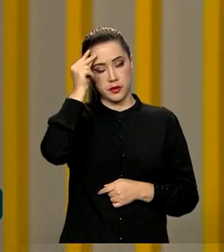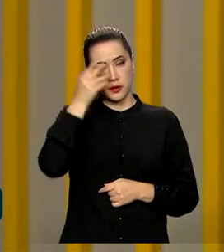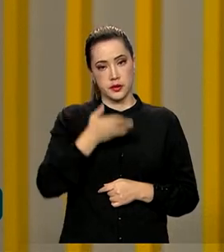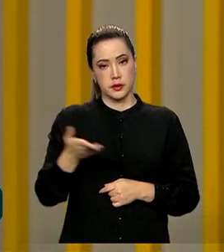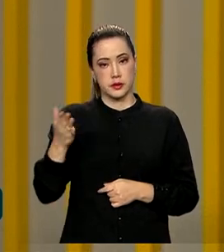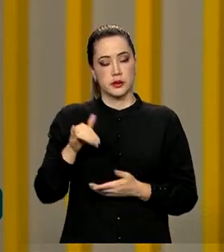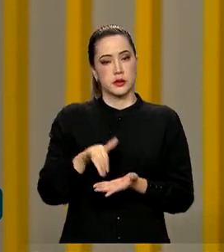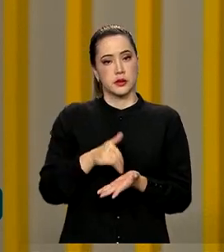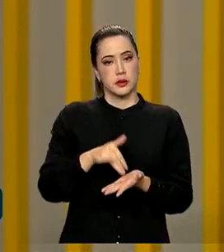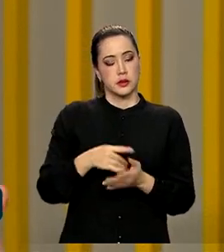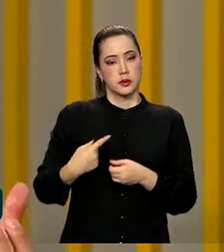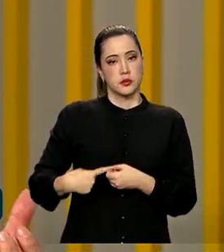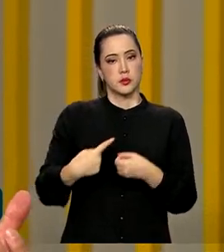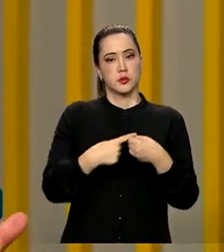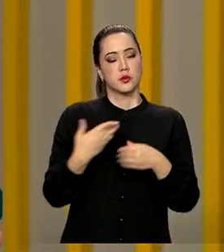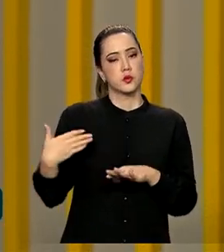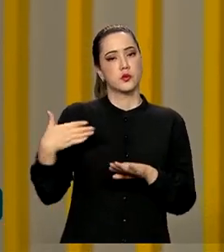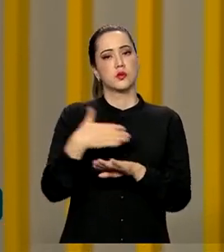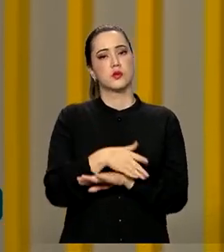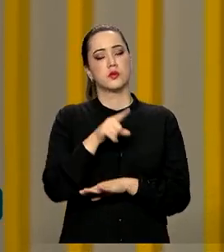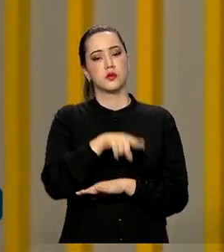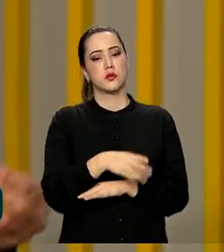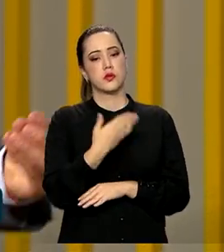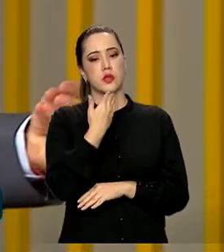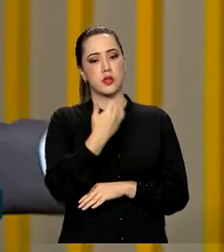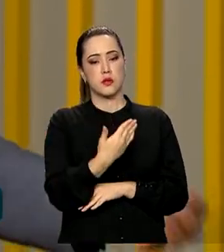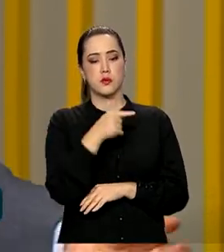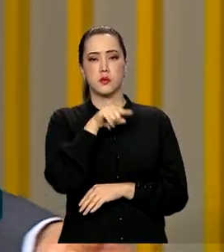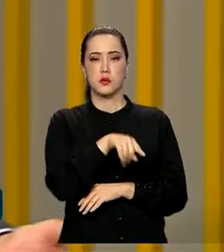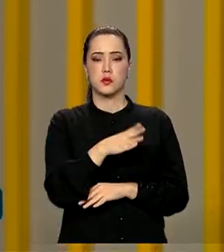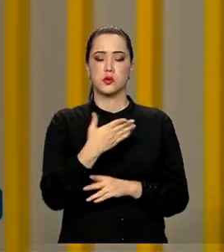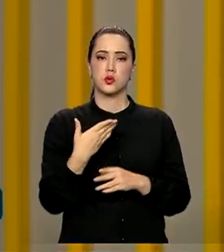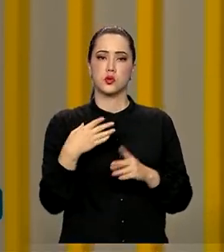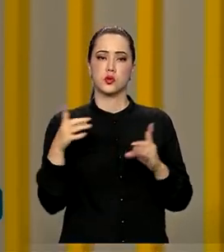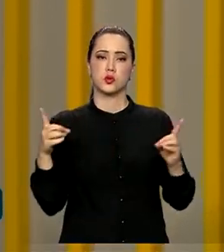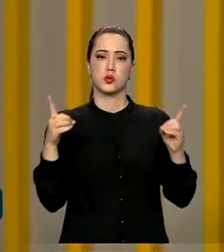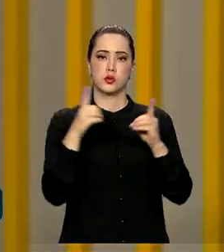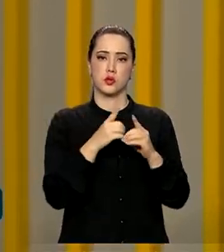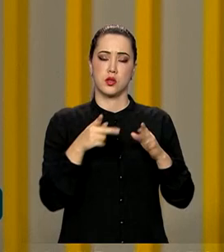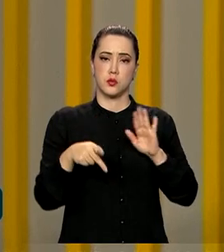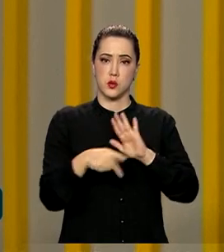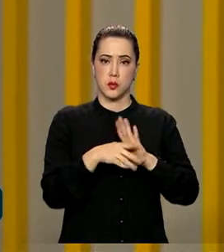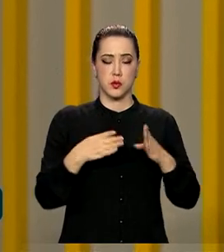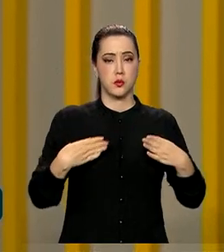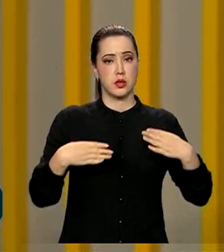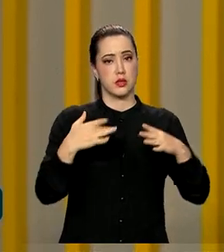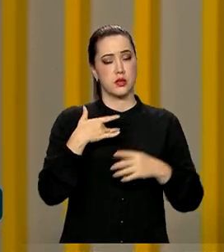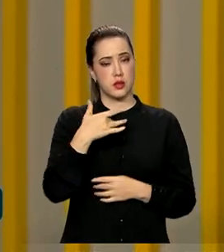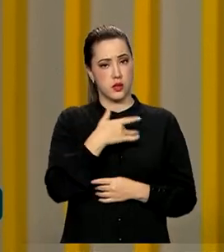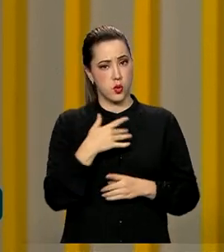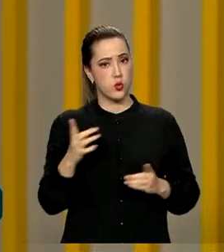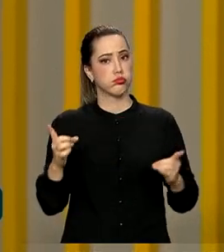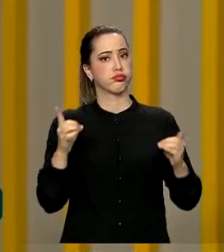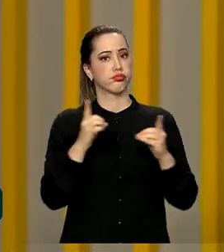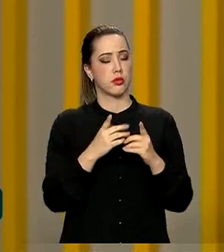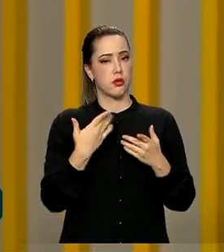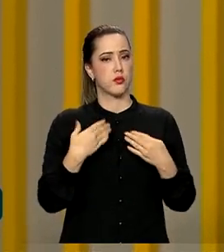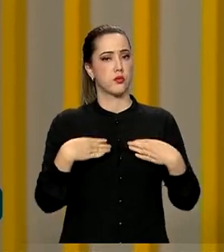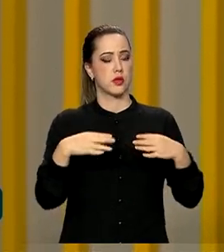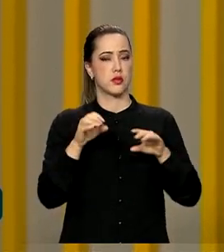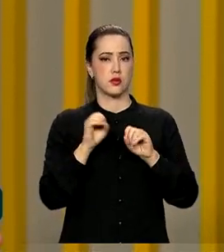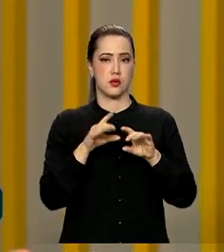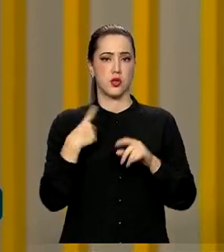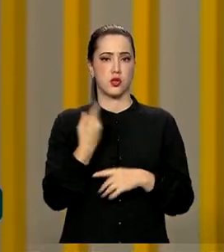Prefeitos, secretários municipais vêm buscar o atendimento ali no Ministério da Saúde, no Ministério da Educação. Nós estamos